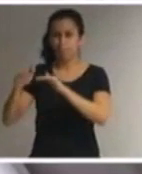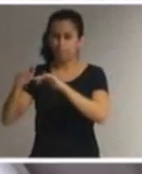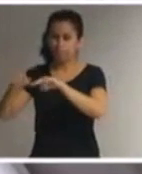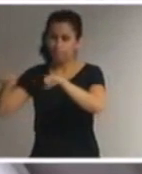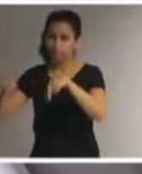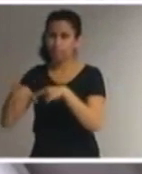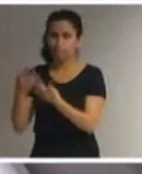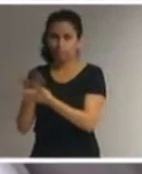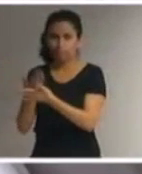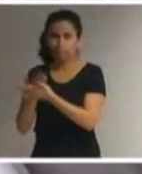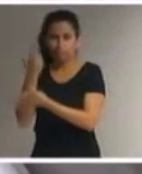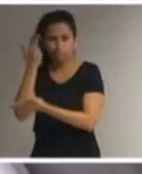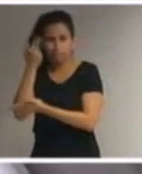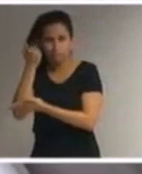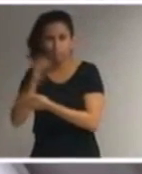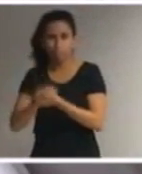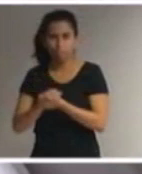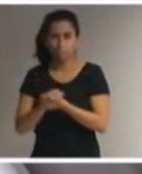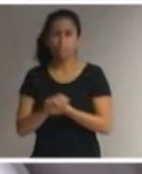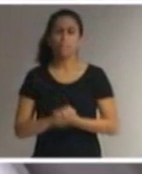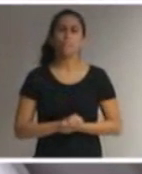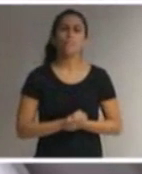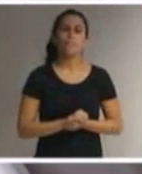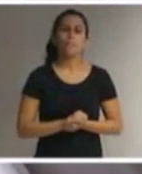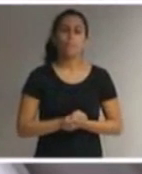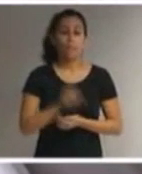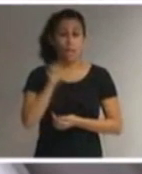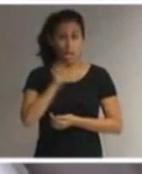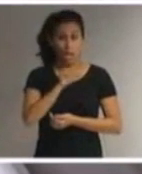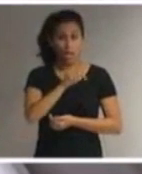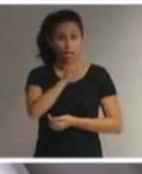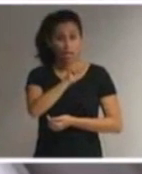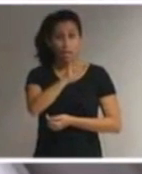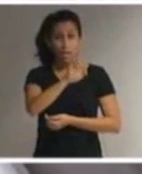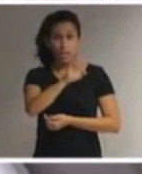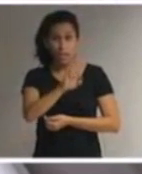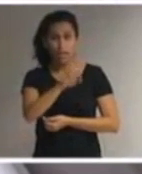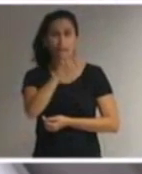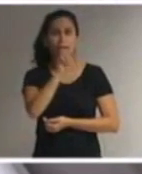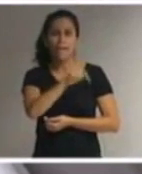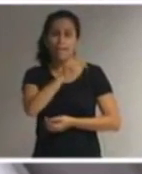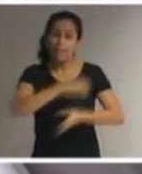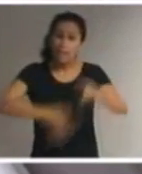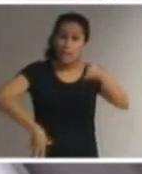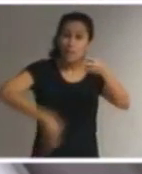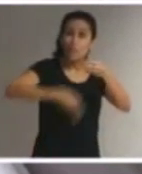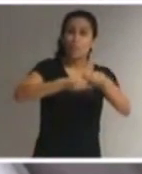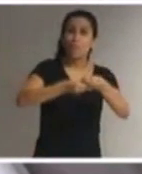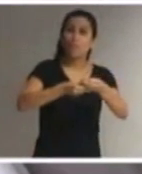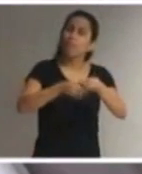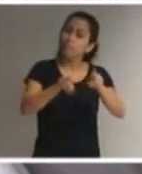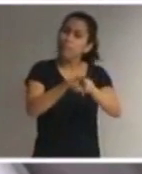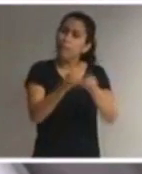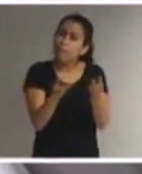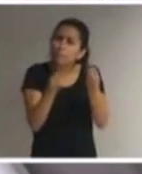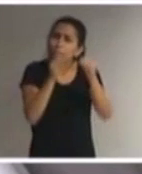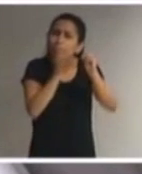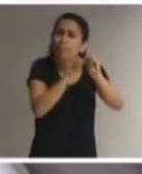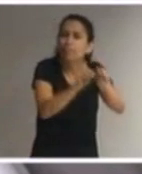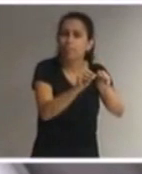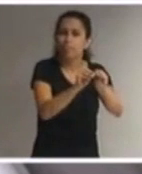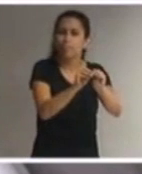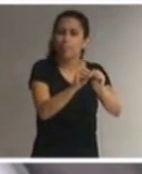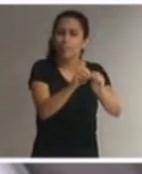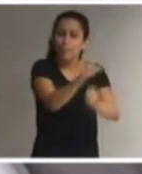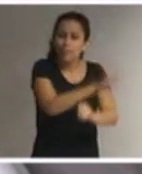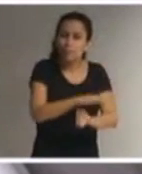sendo substitutivas à escolarização esse atendimento complementa e ou suplementa a formação dos